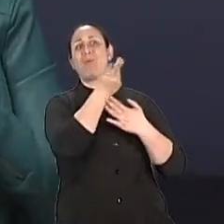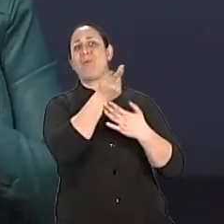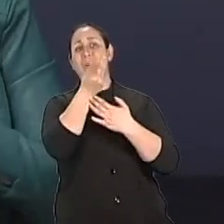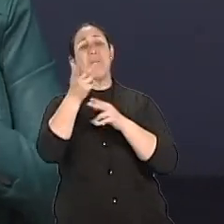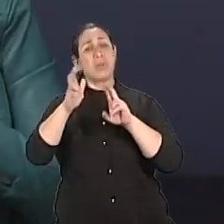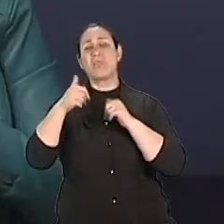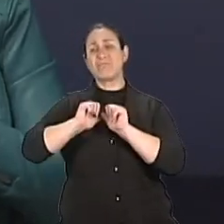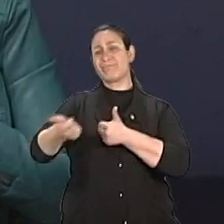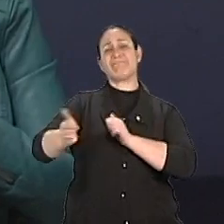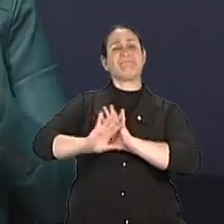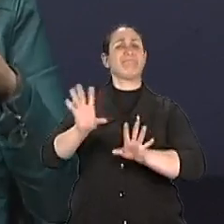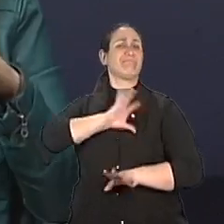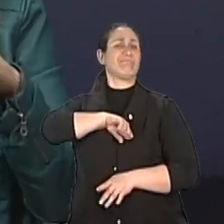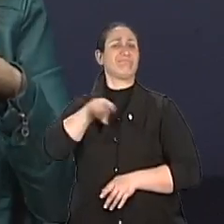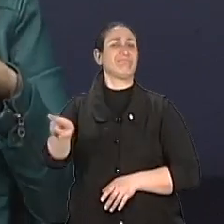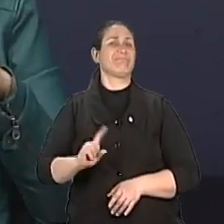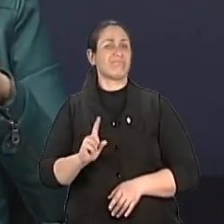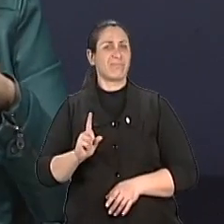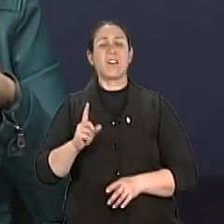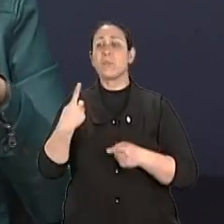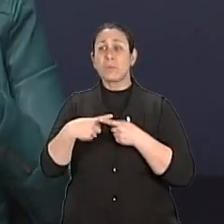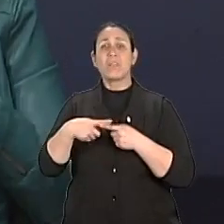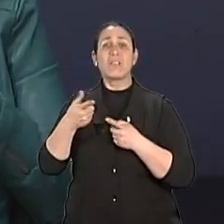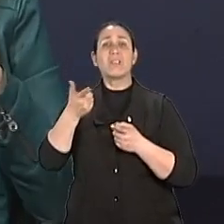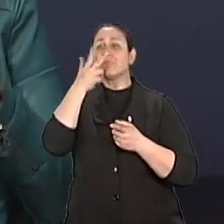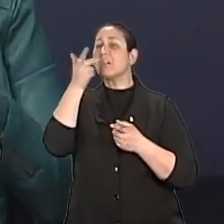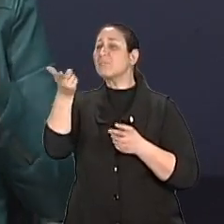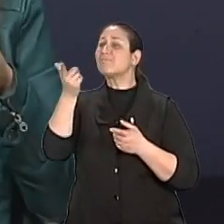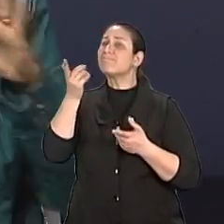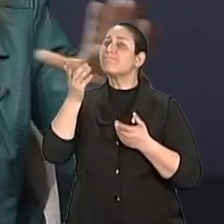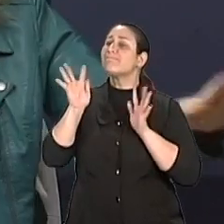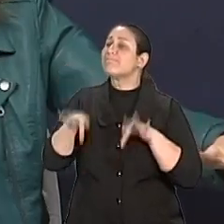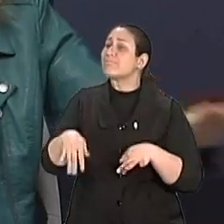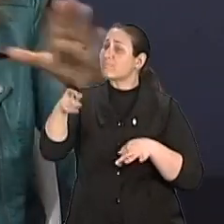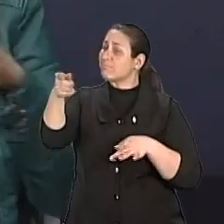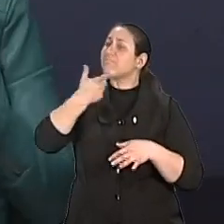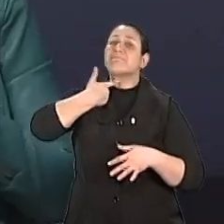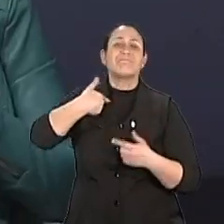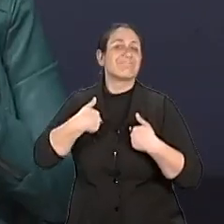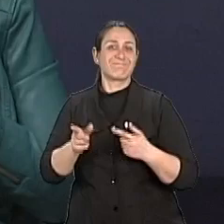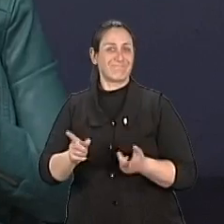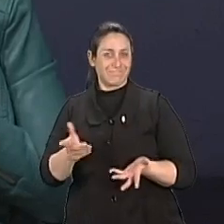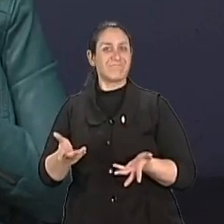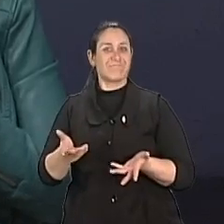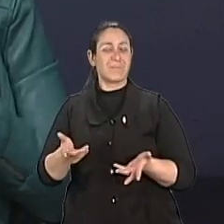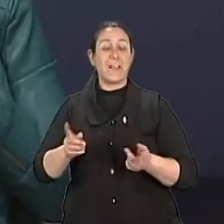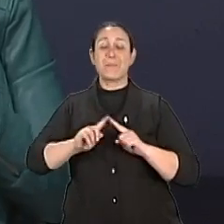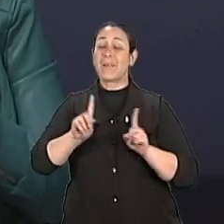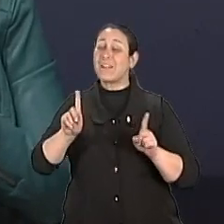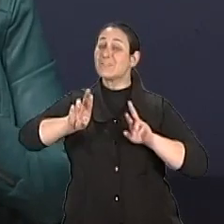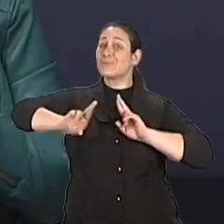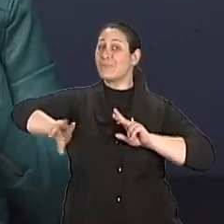divórcios e separações. A busca de um novo companheiro. Só que aí existe uma questão de gênero muito grande.